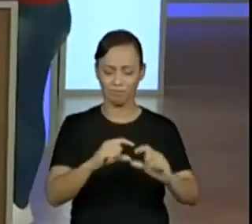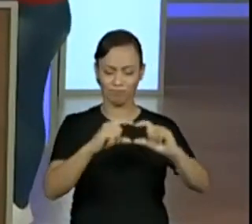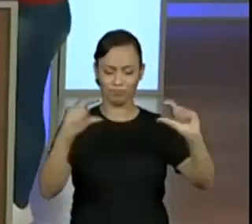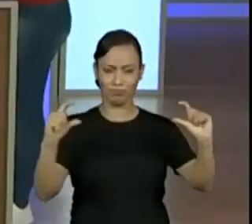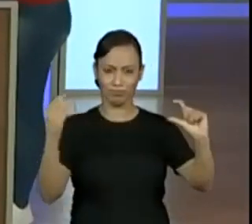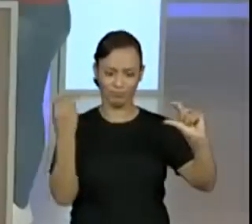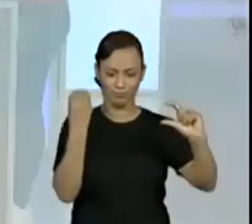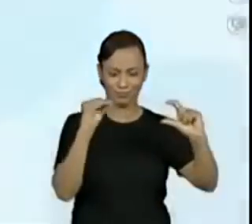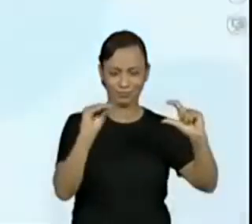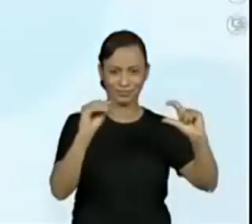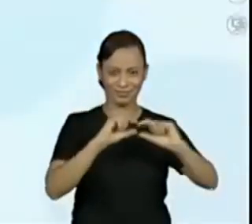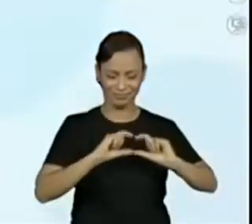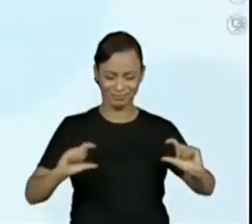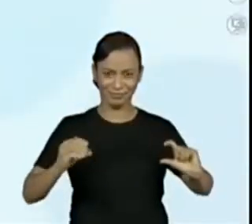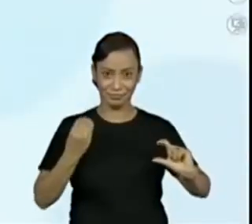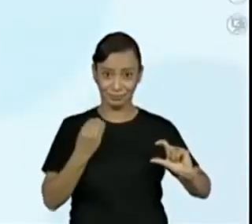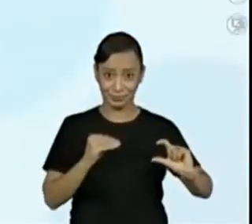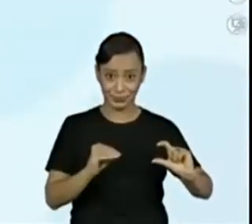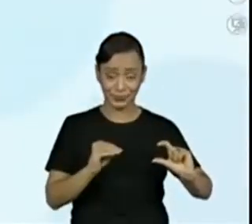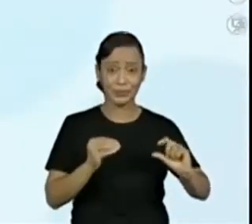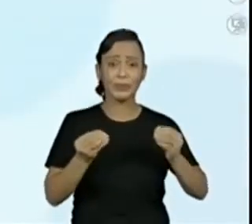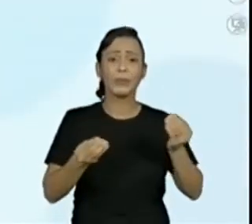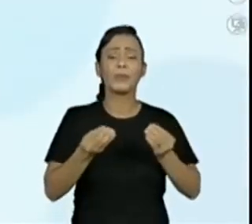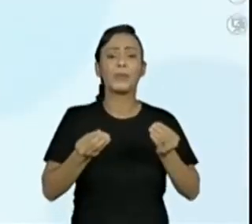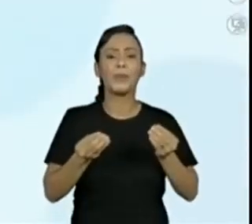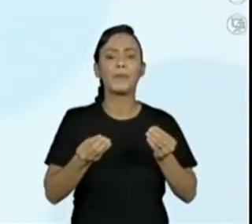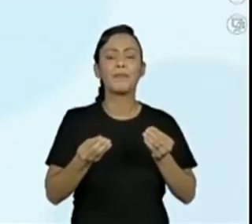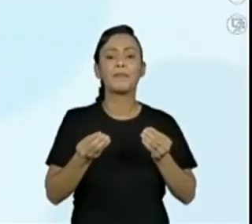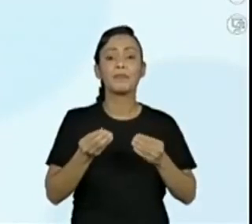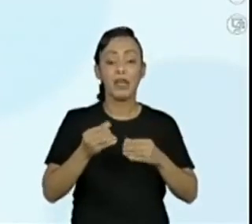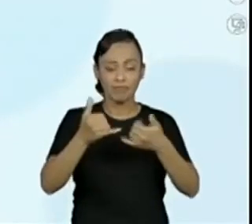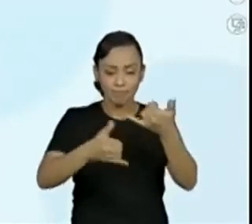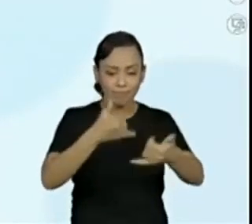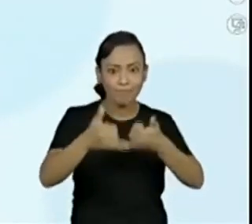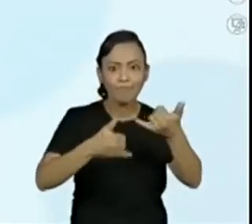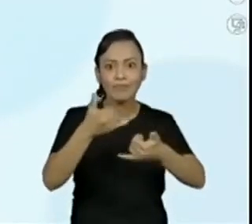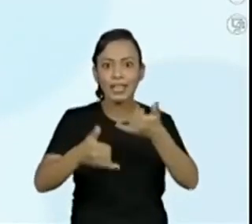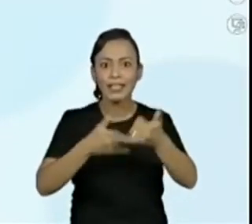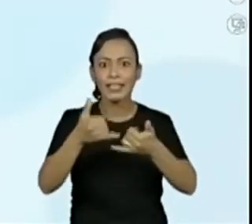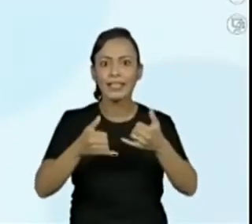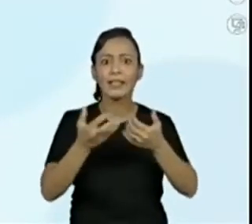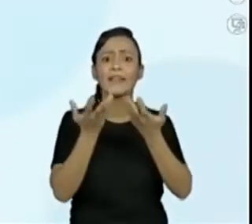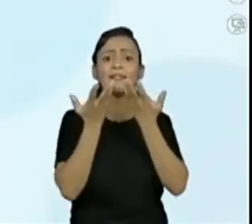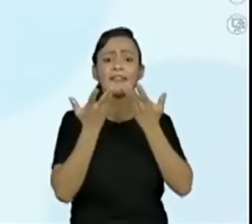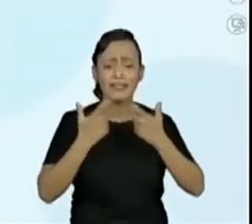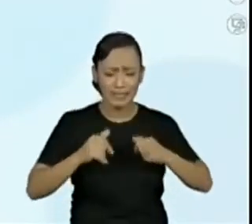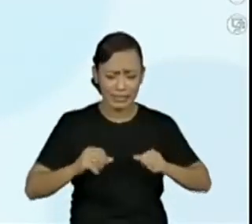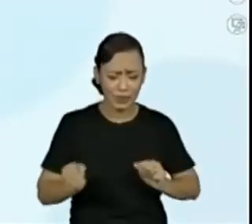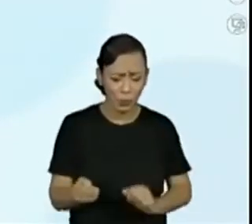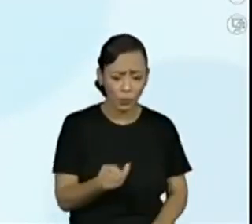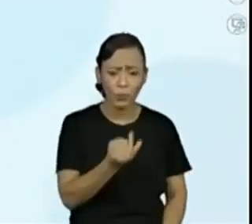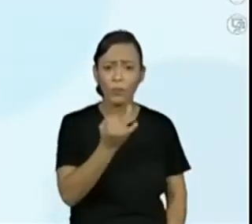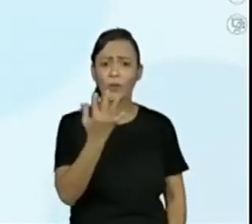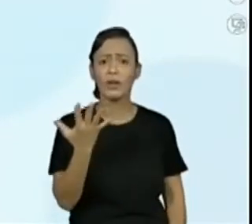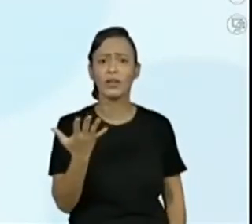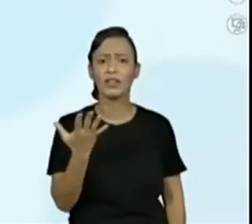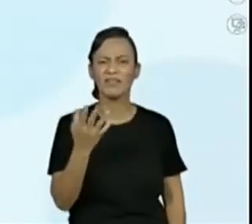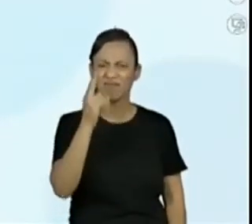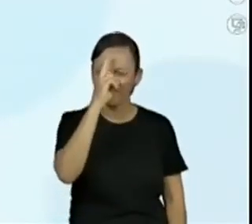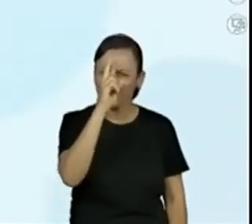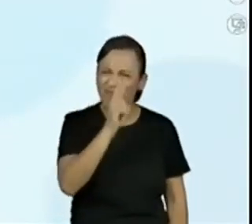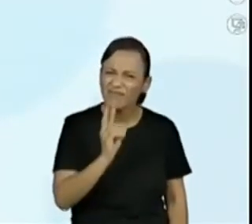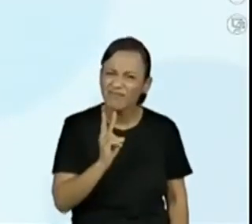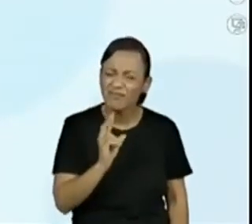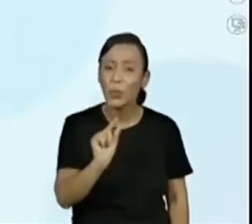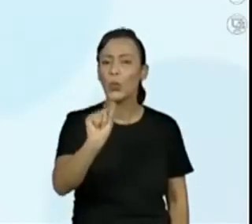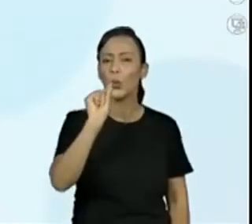brincadeira, participaram mais de 20 crianças, lembrando... Como que a gente vai...